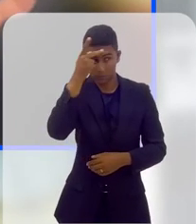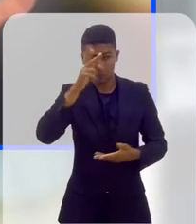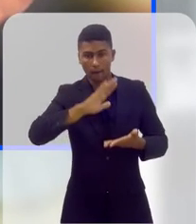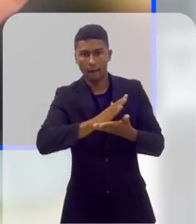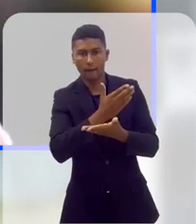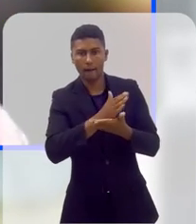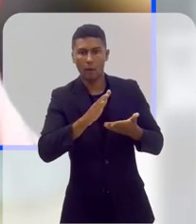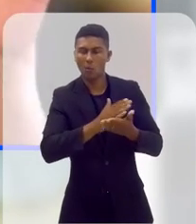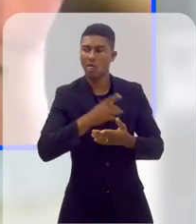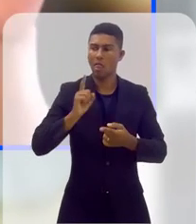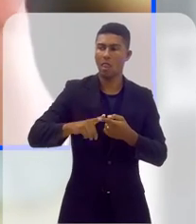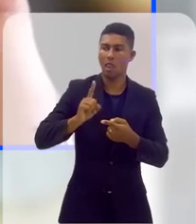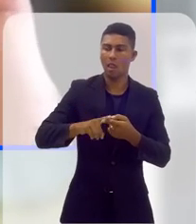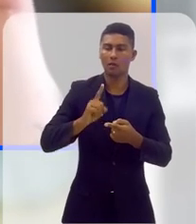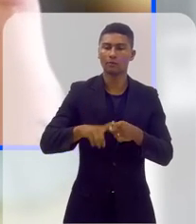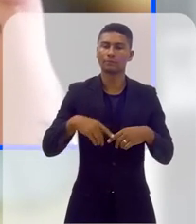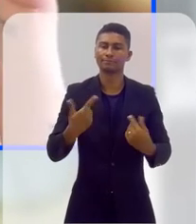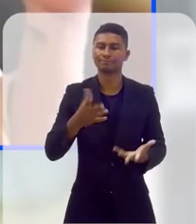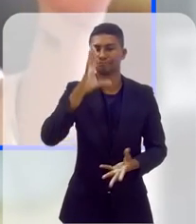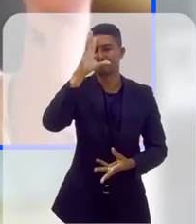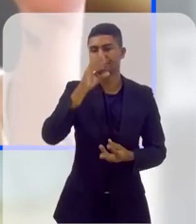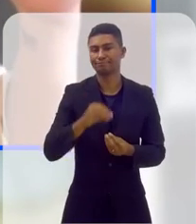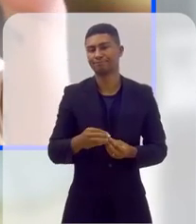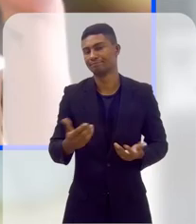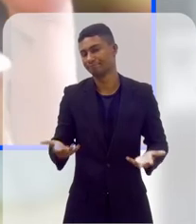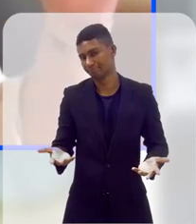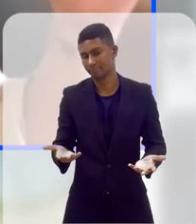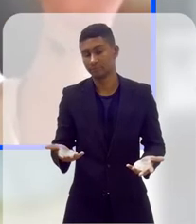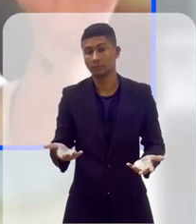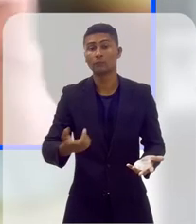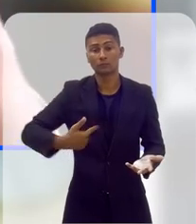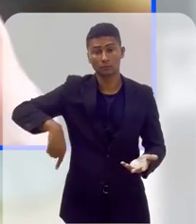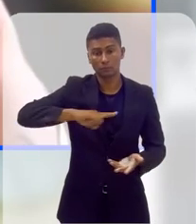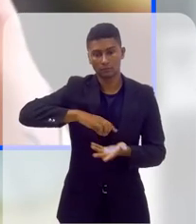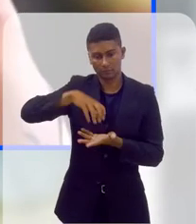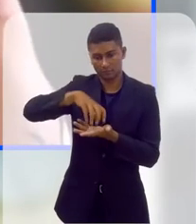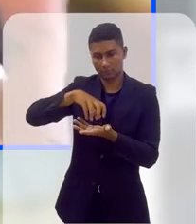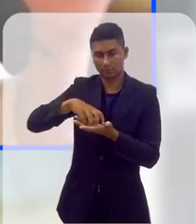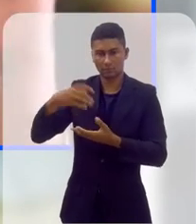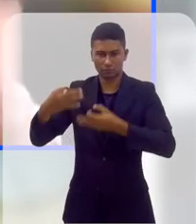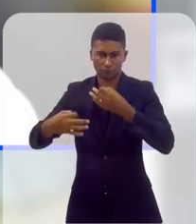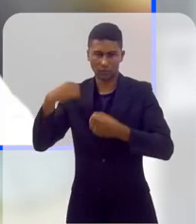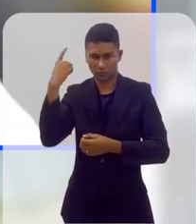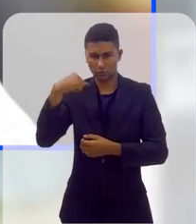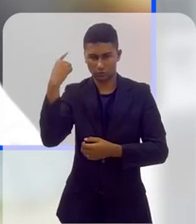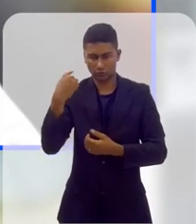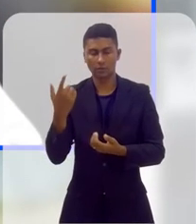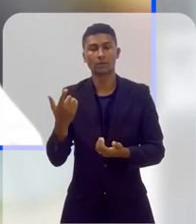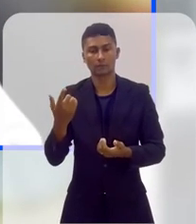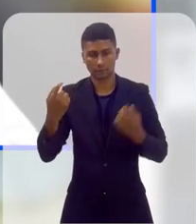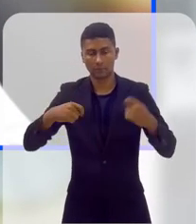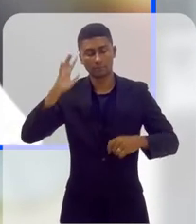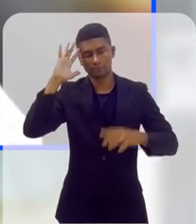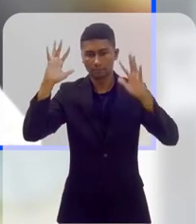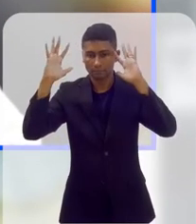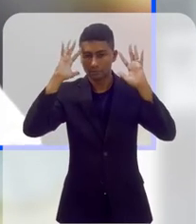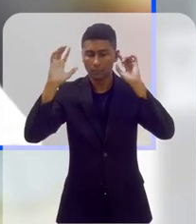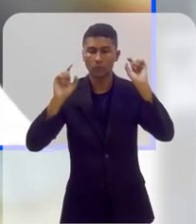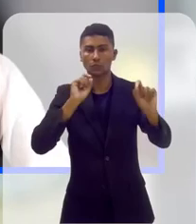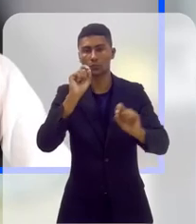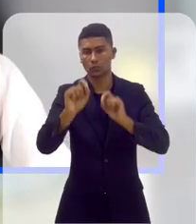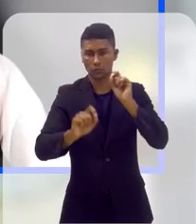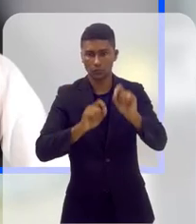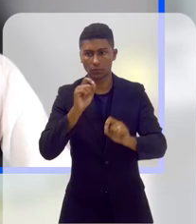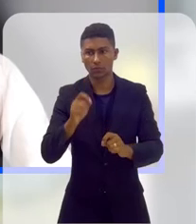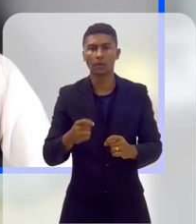desenvolver a partir desses padrões que são meramente formais, né? De que todos são iguais e de que basta você vencer na vida